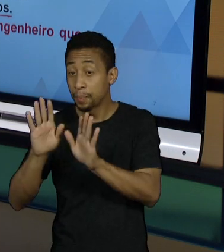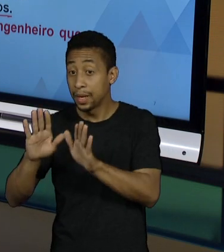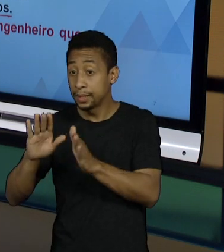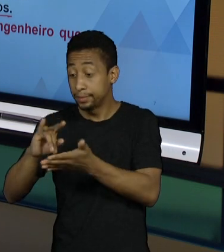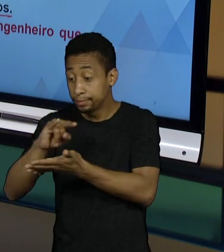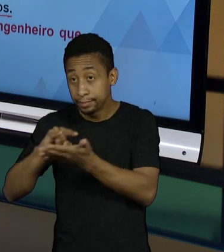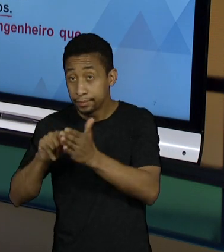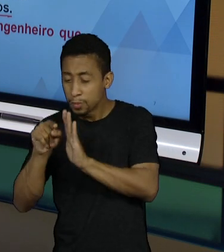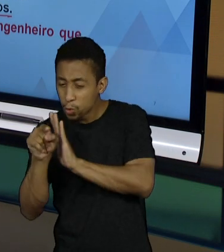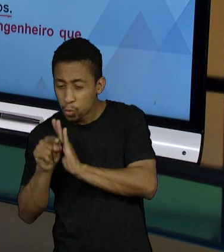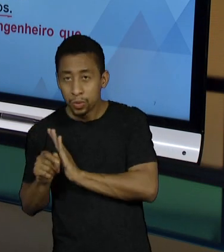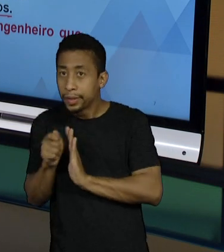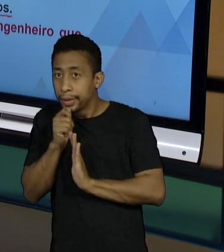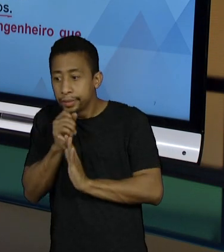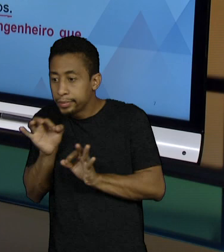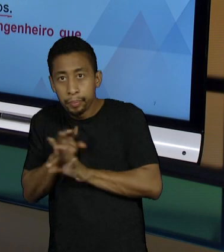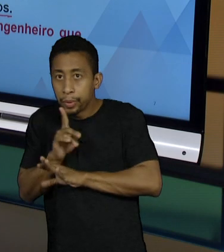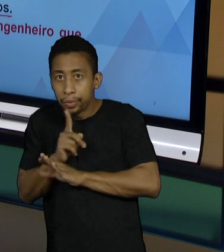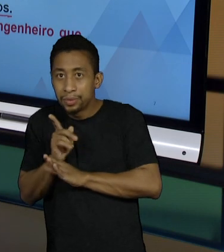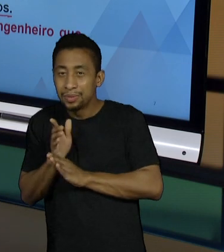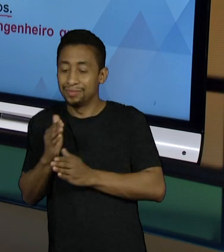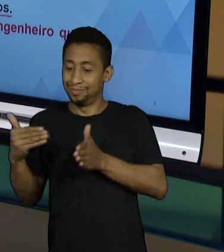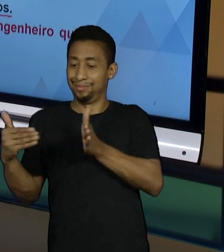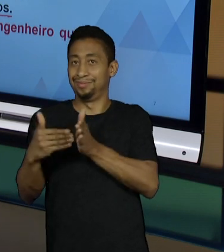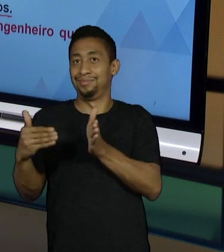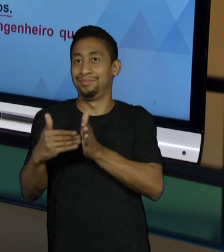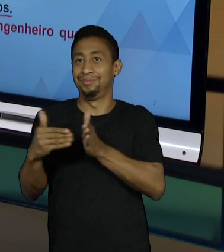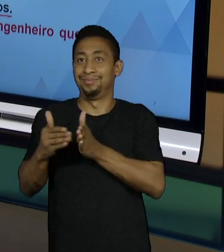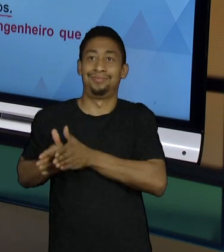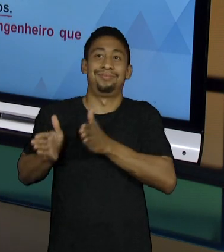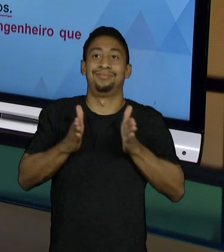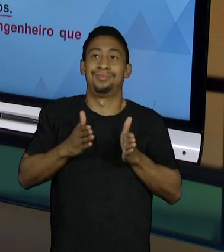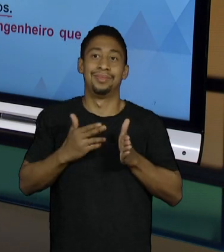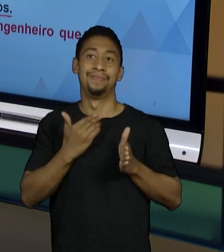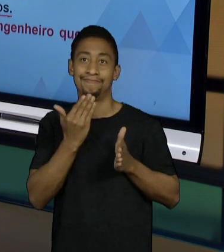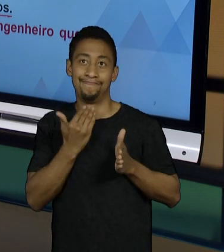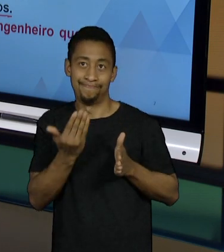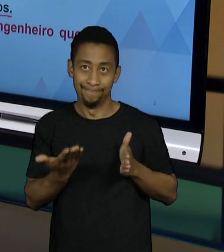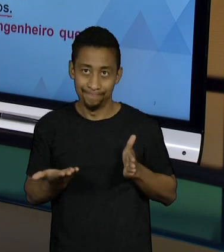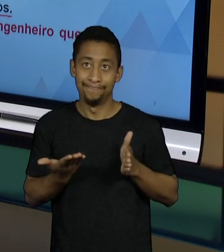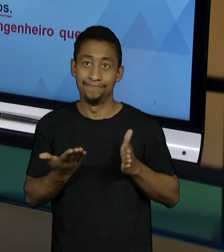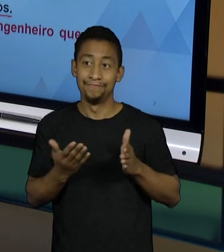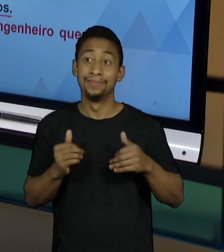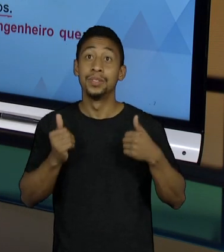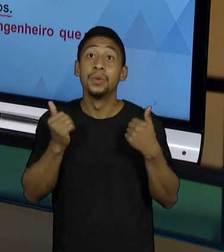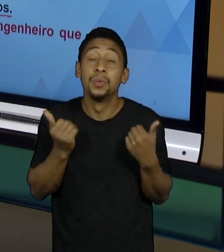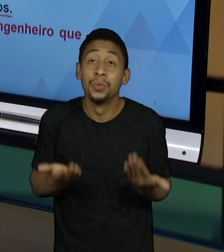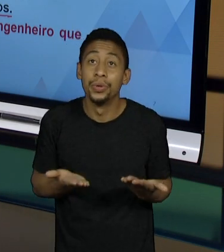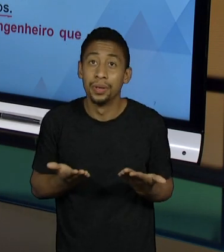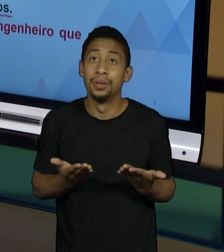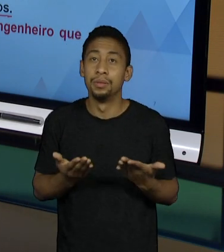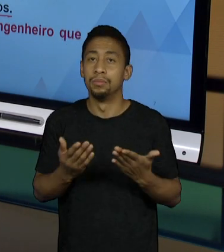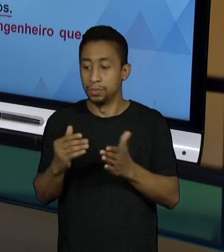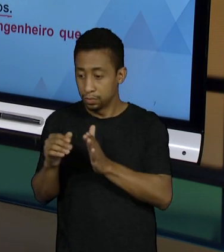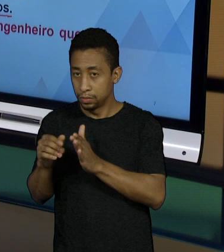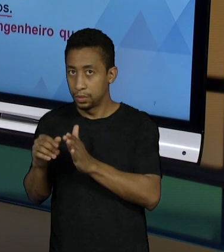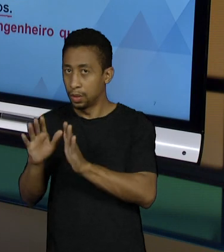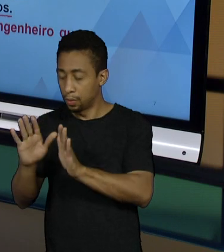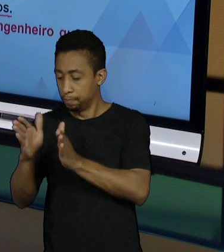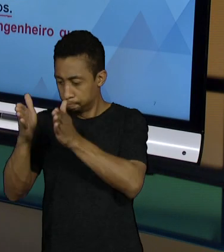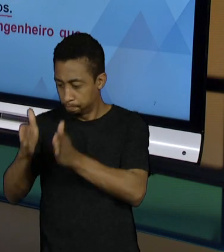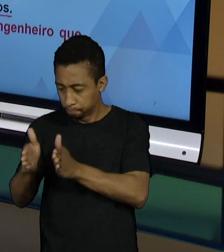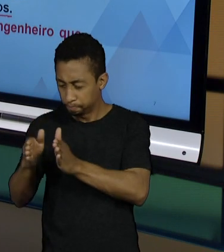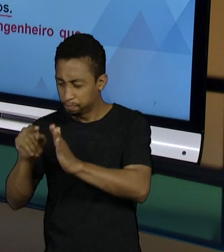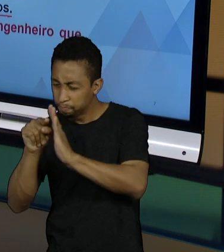estiverem prontos. Então, qual que o stage gates dessa minha fase de questionário? Os questionários estiverem prontos na